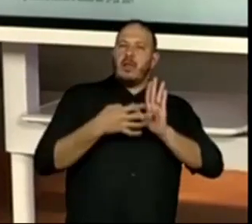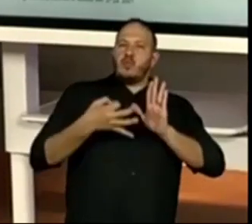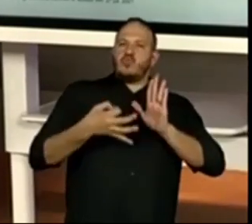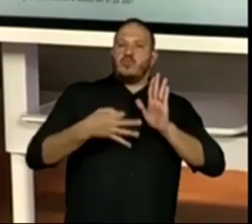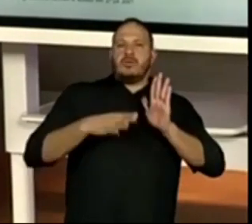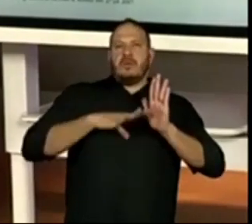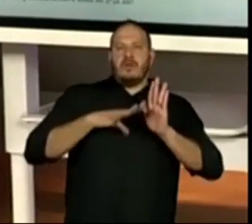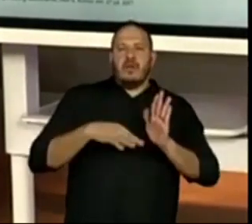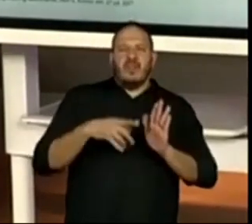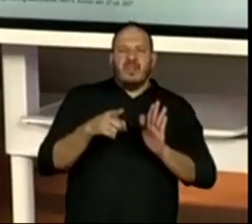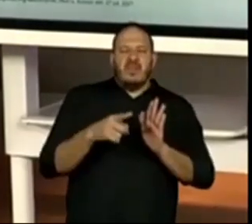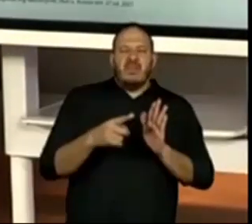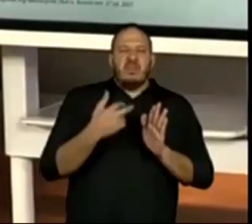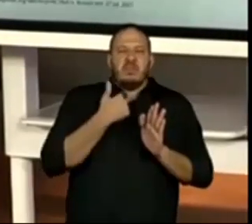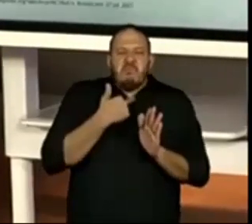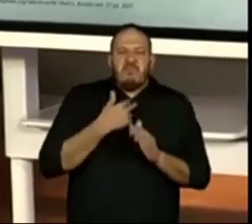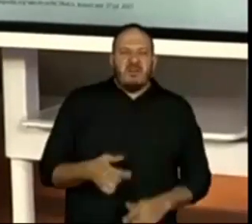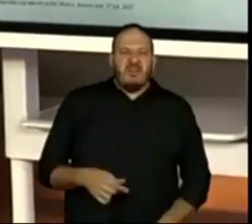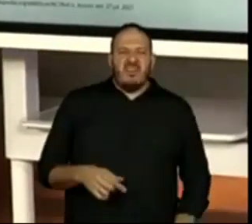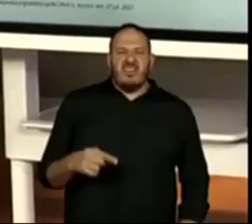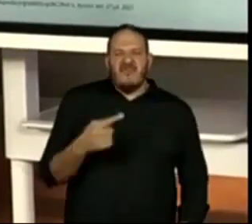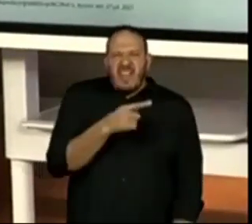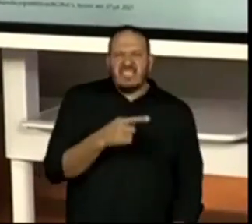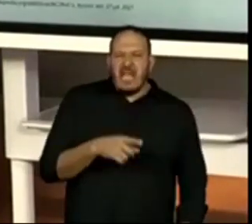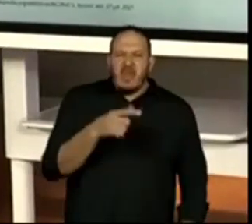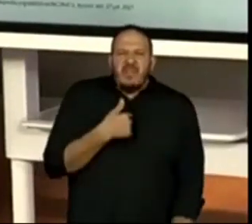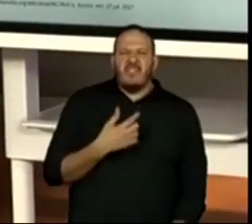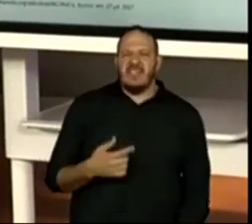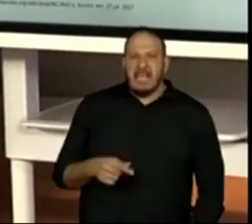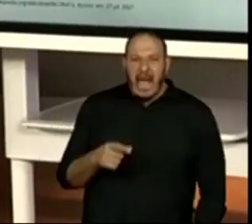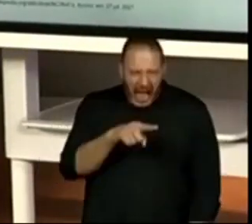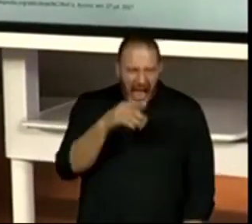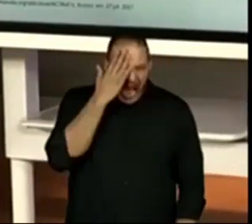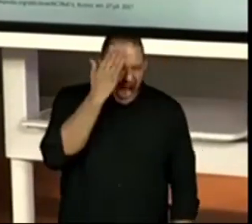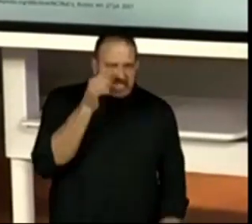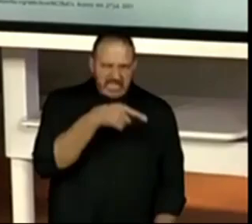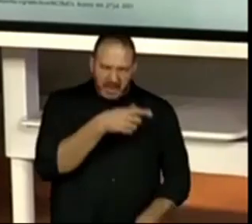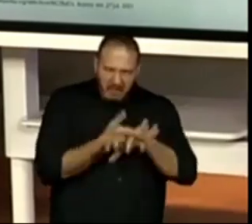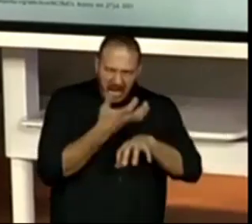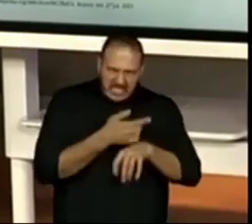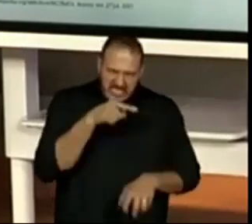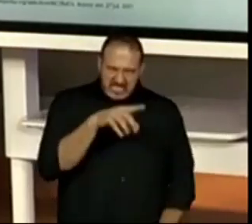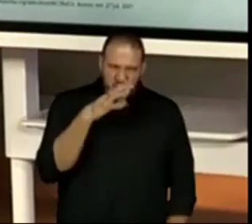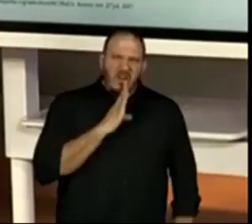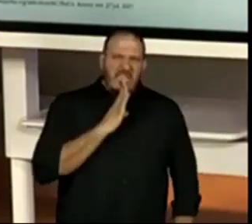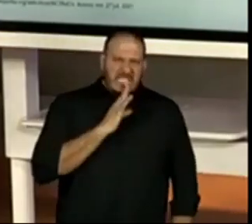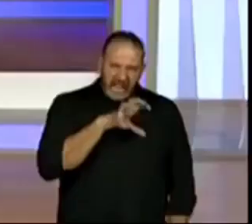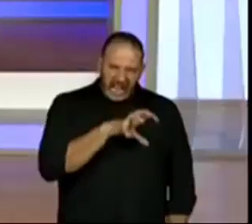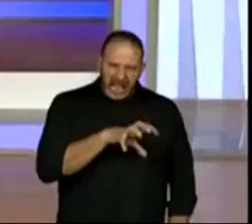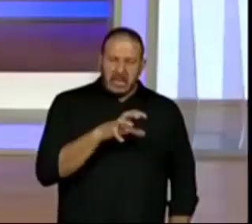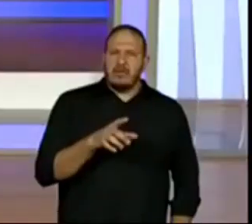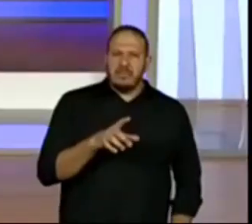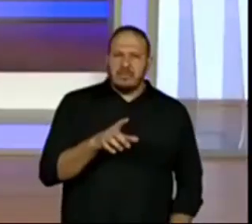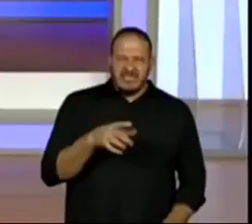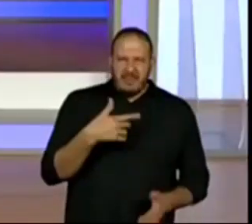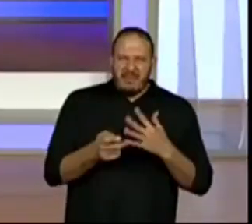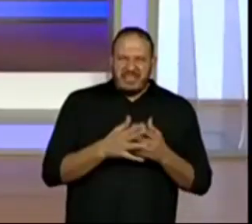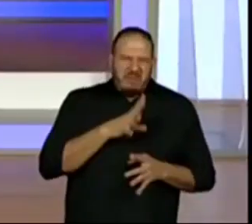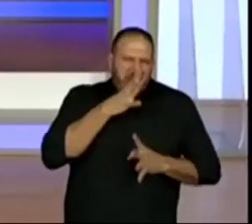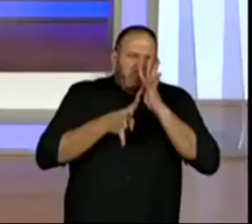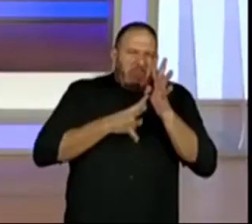Não pode falar assim, abacaxi, está ligado abacaxi? Não pode usar gíria. Certo? Então, a gente tem que ir ponto a ponto.